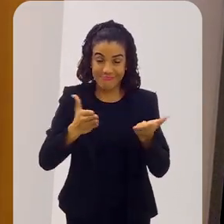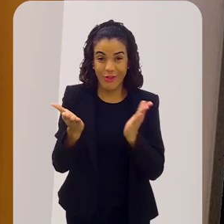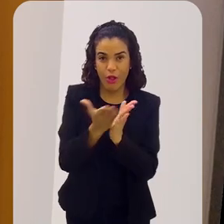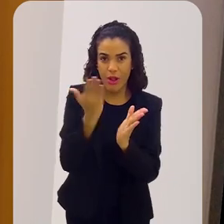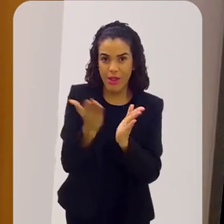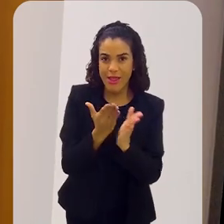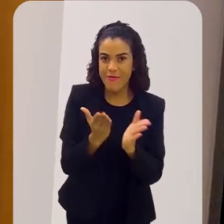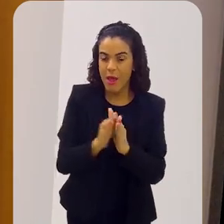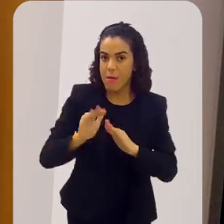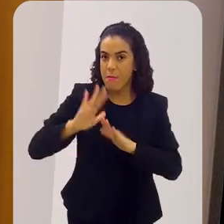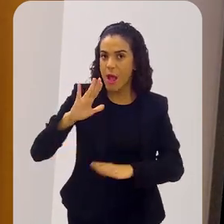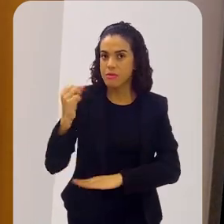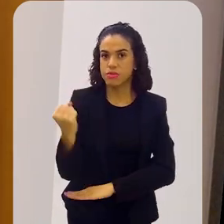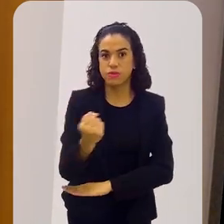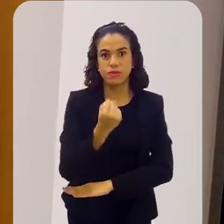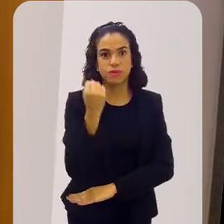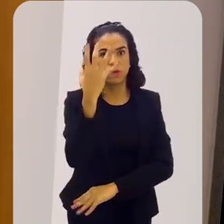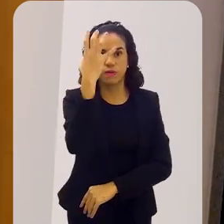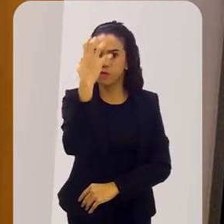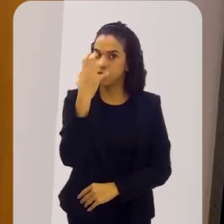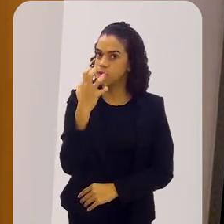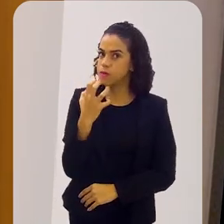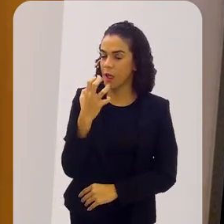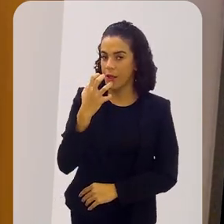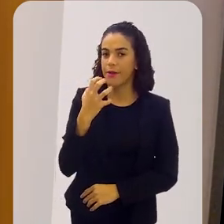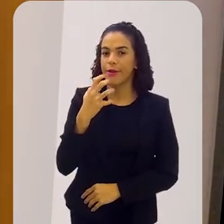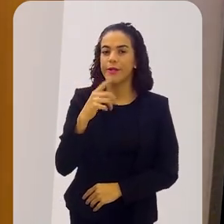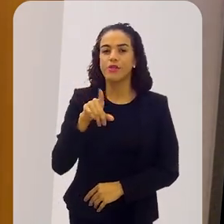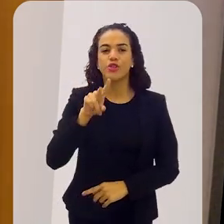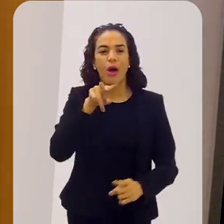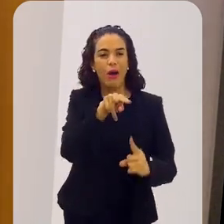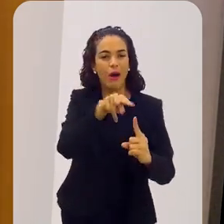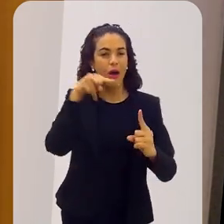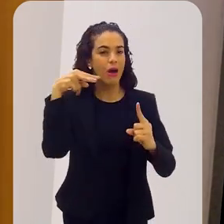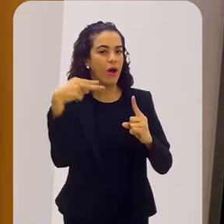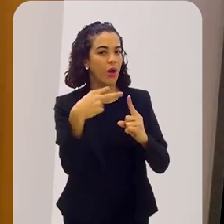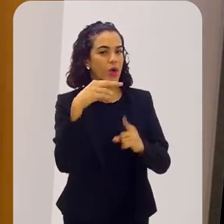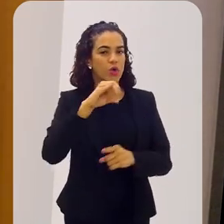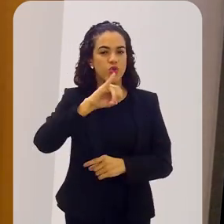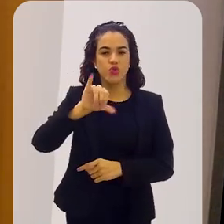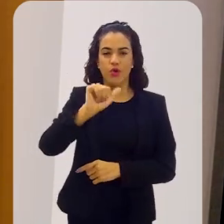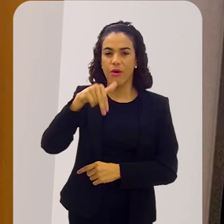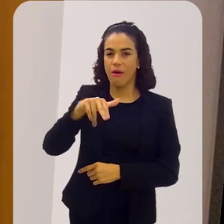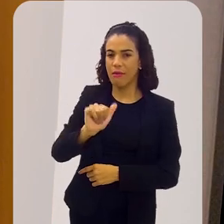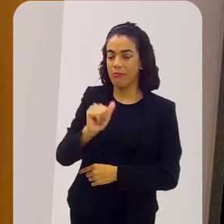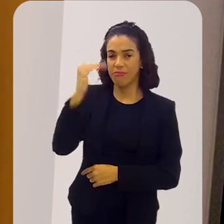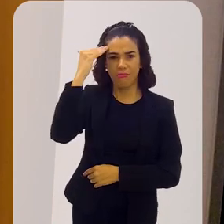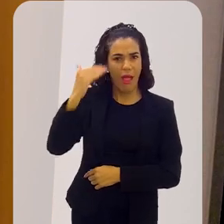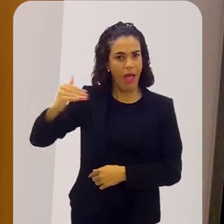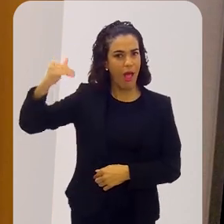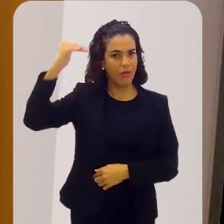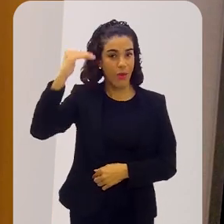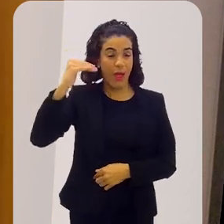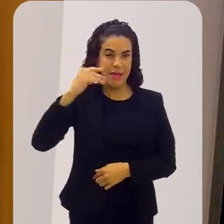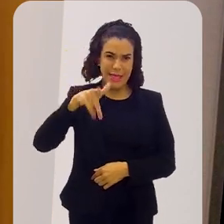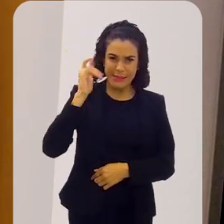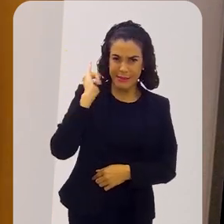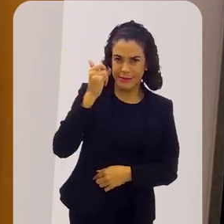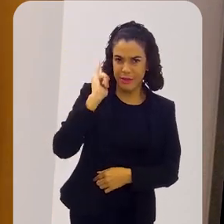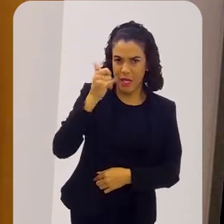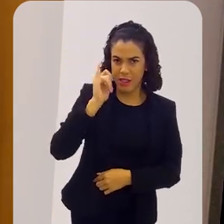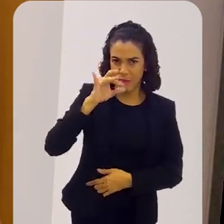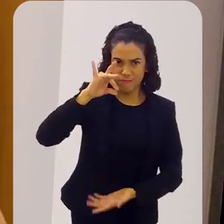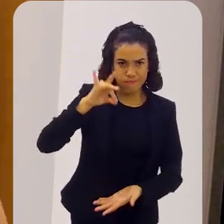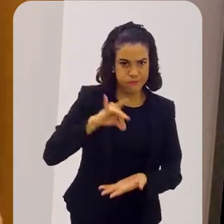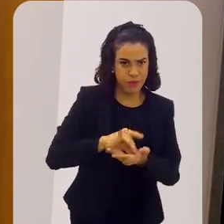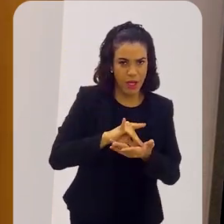parte do livro, as coisas ficam mais sérias e temos somente o ponto de vista de Joana adulta. E nessa